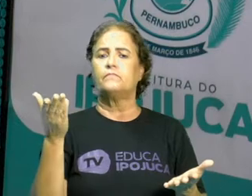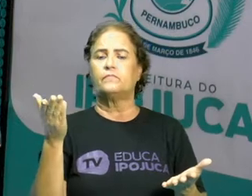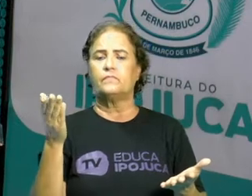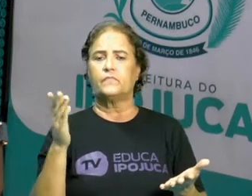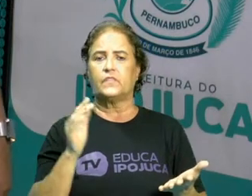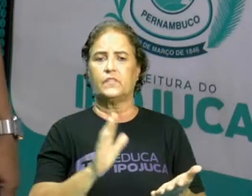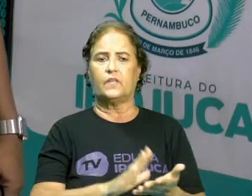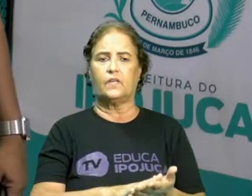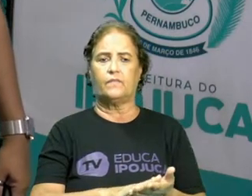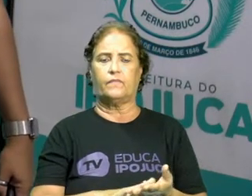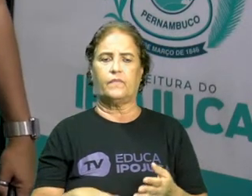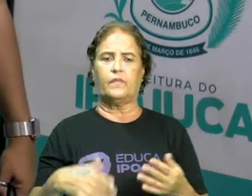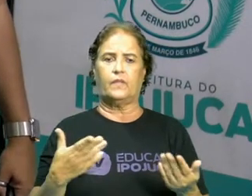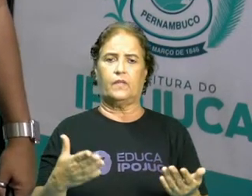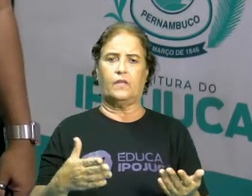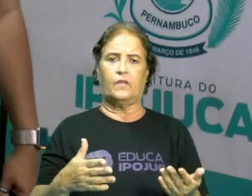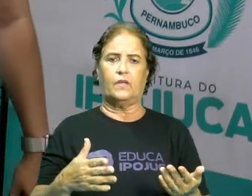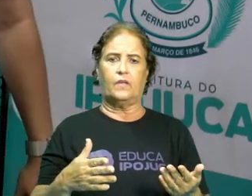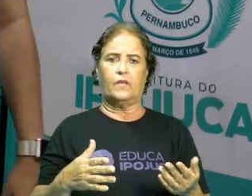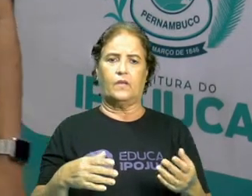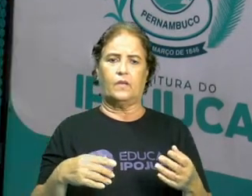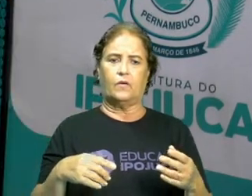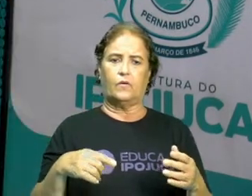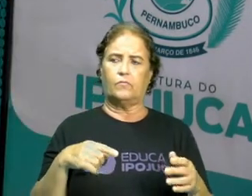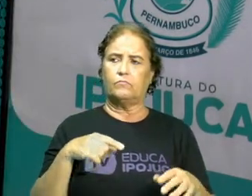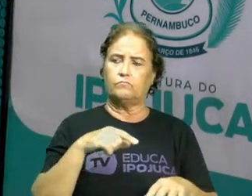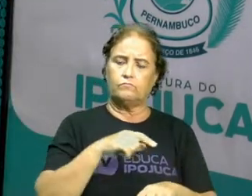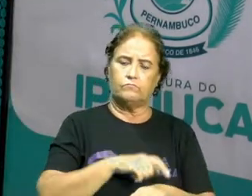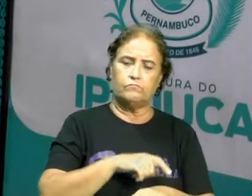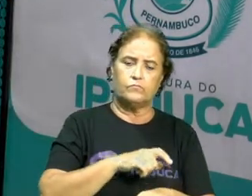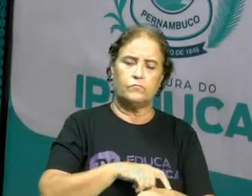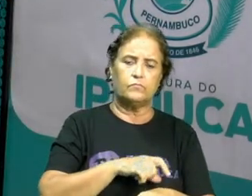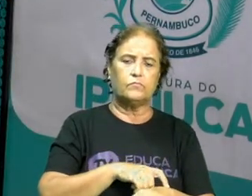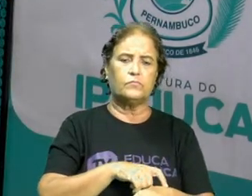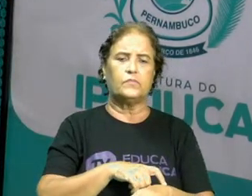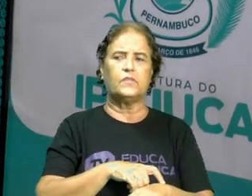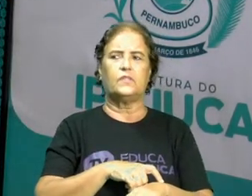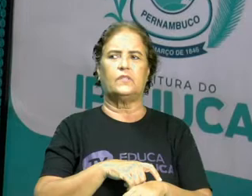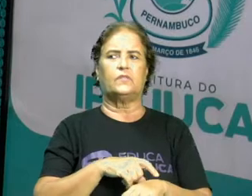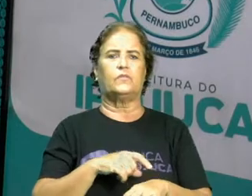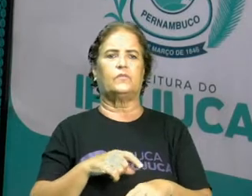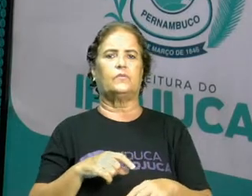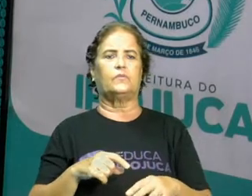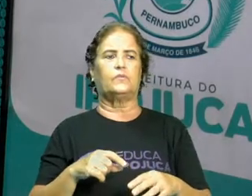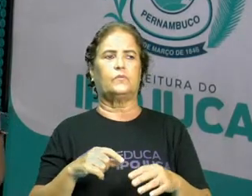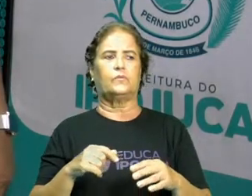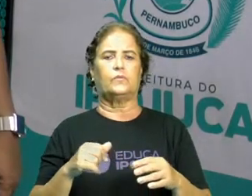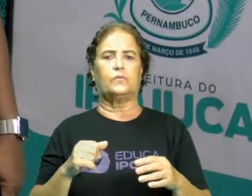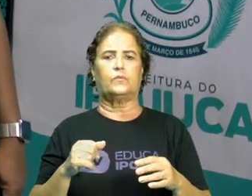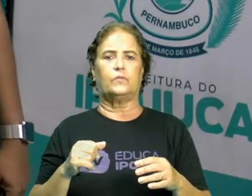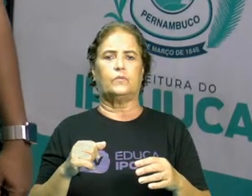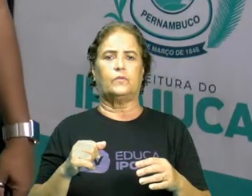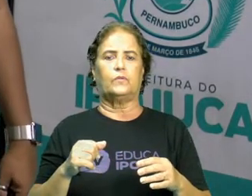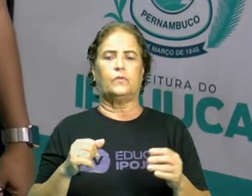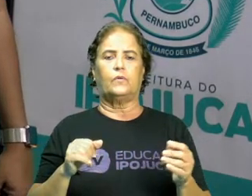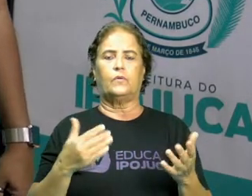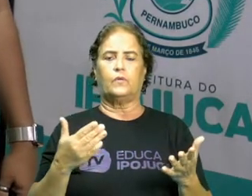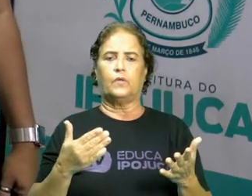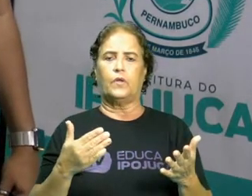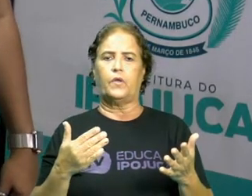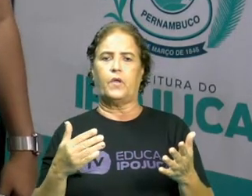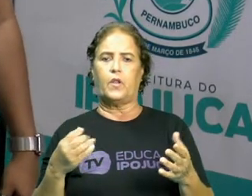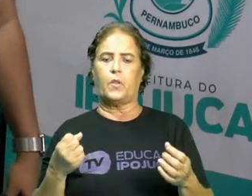momento em que a substância, no caso do ponto de fusão, ela passa do